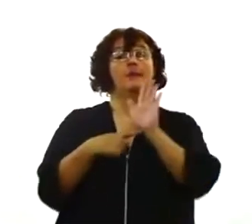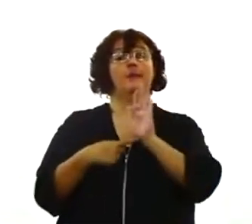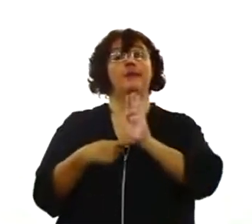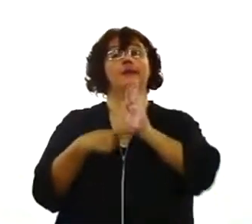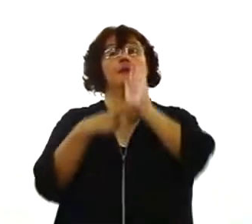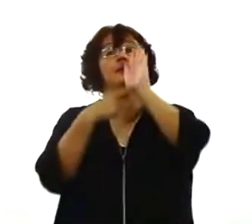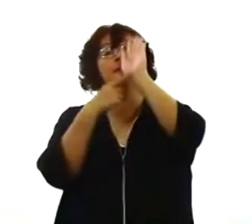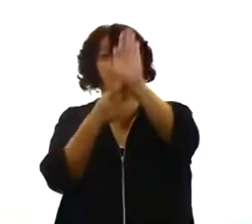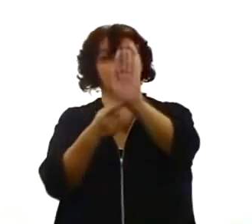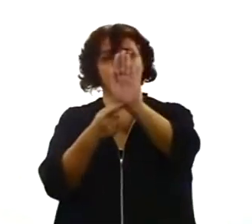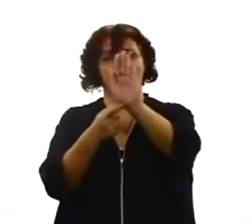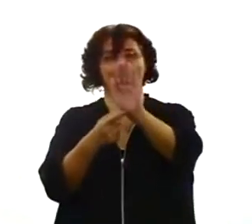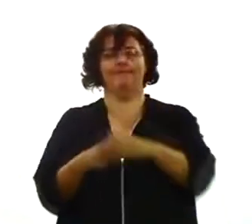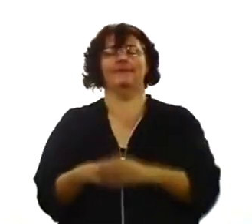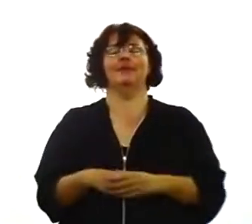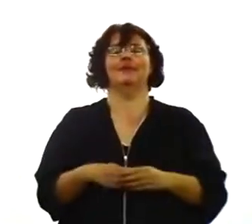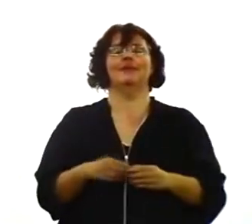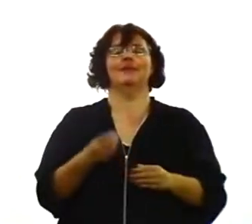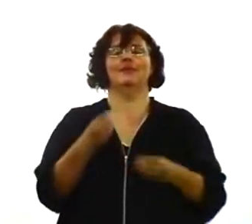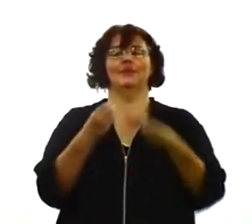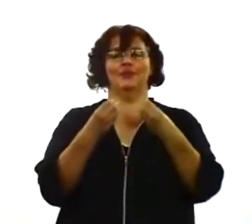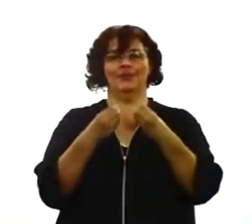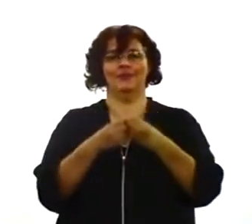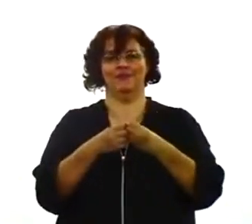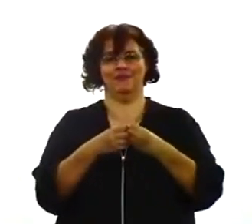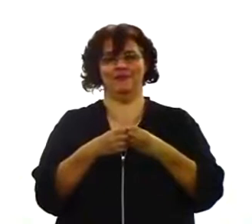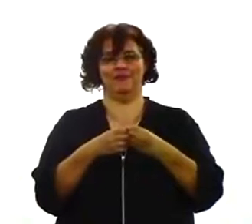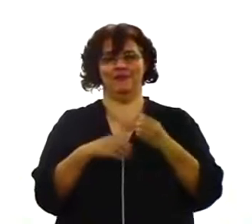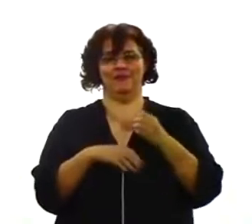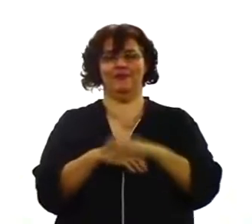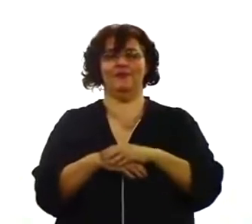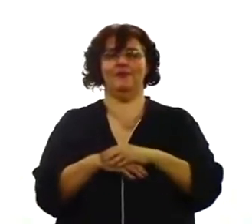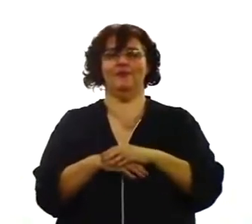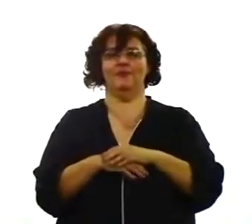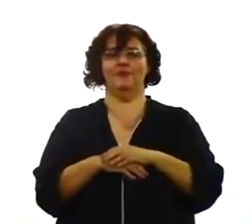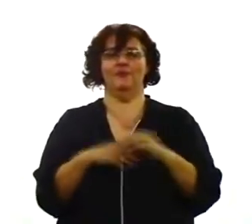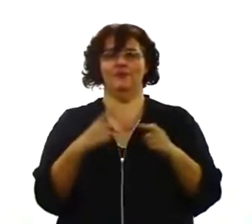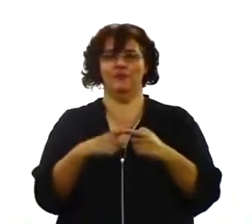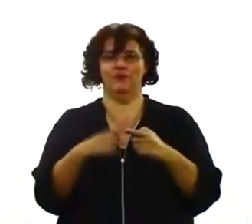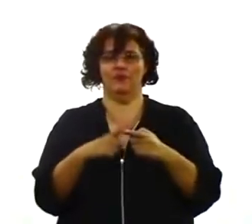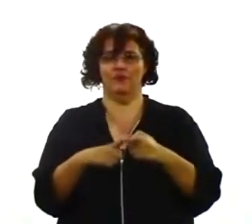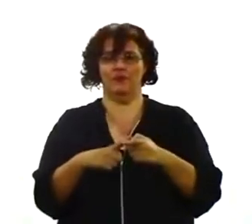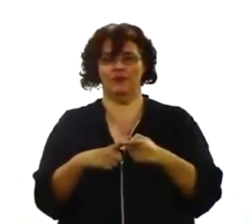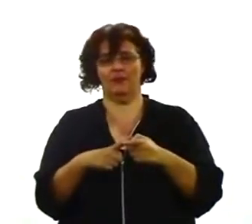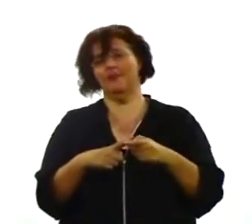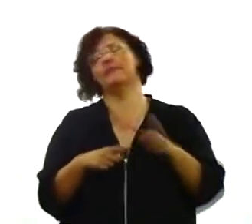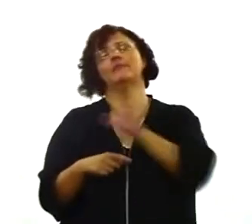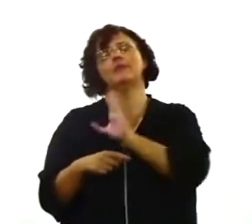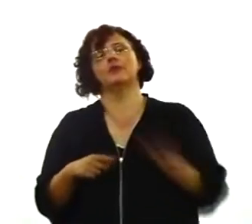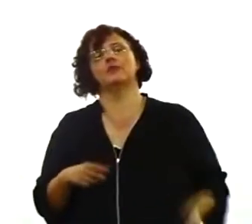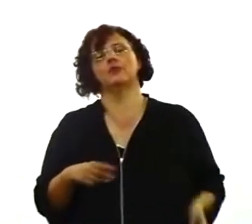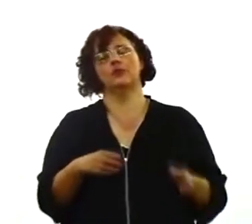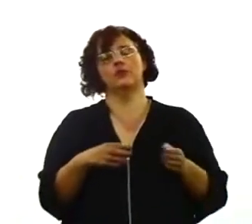já você vai entender o que eu quero dizer com isso. Olha, o texto diz no versículo 20, mas de fato Cristo ressuscitou dentre os mortos,